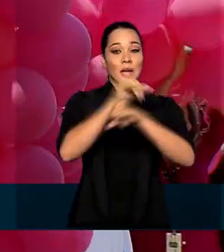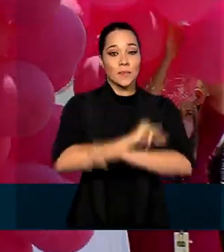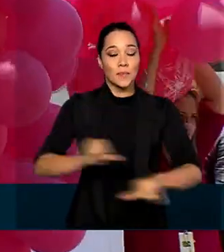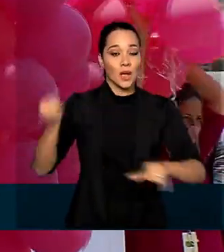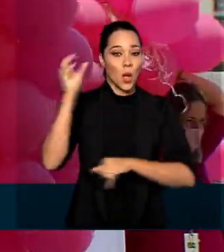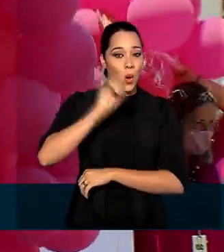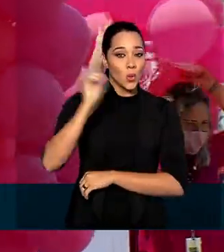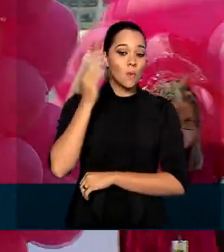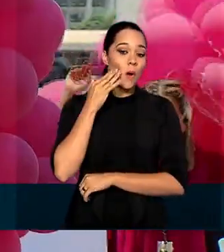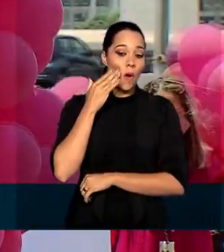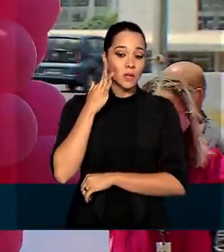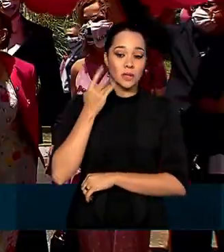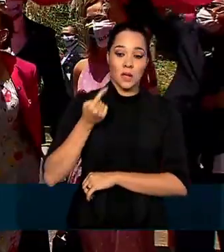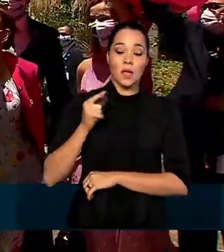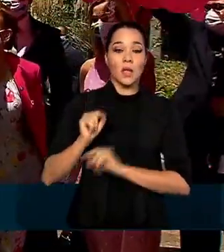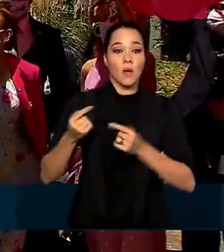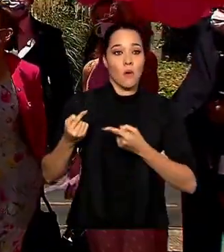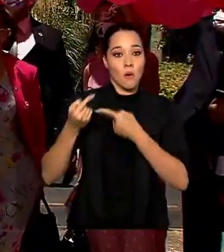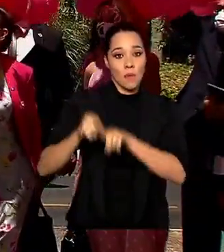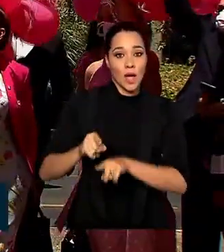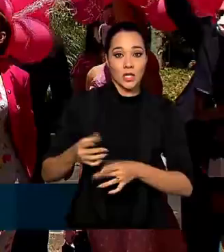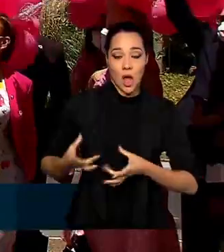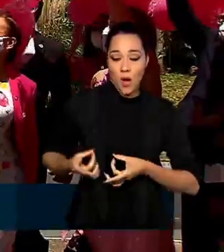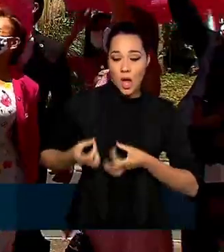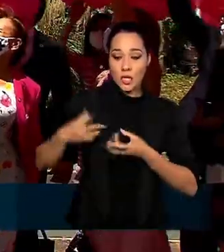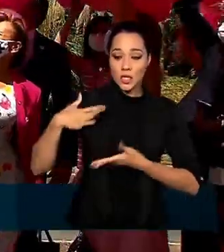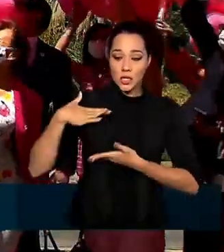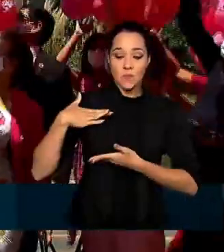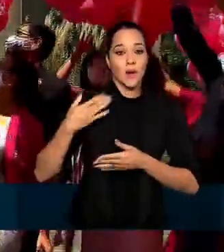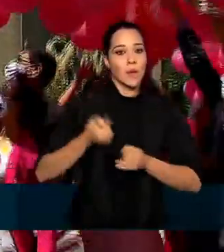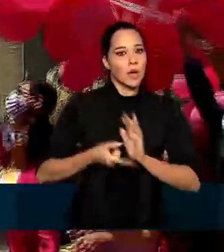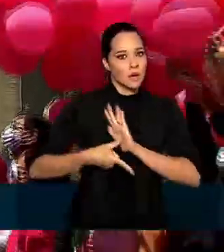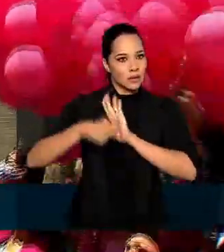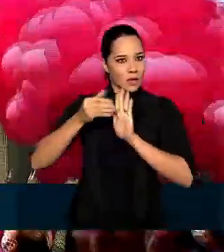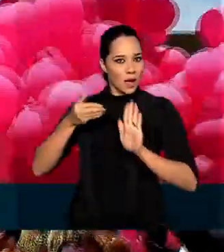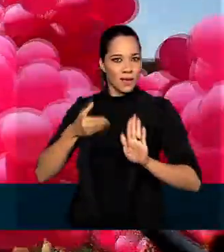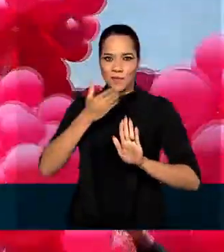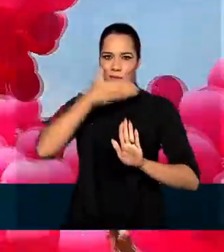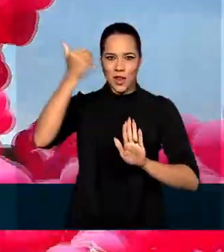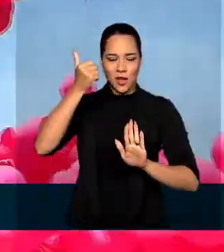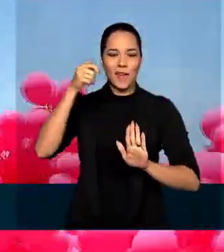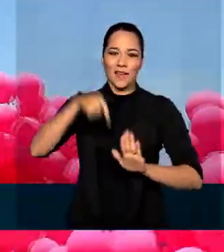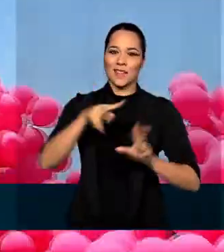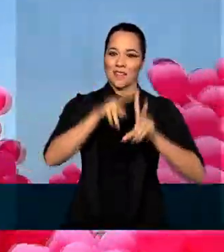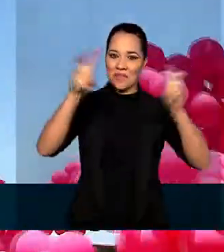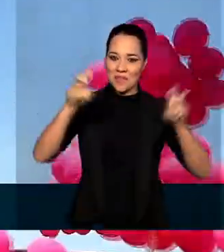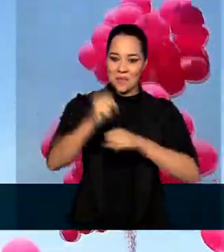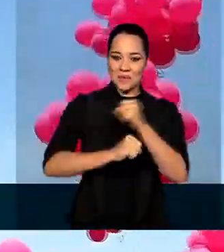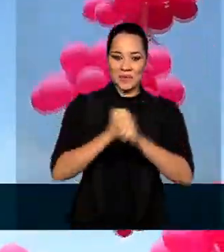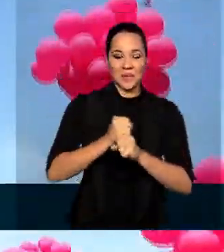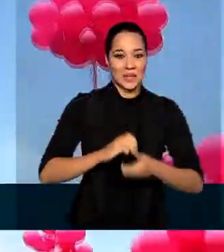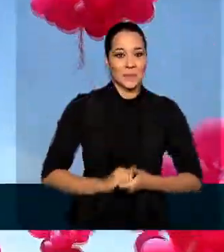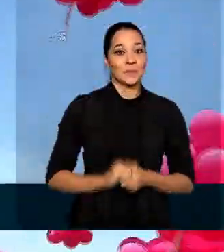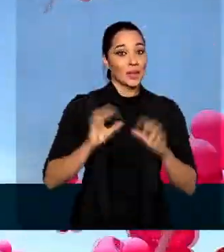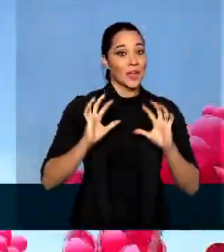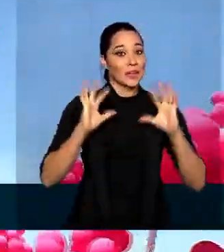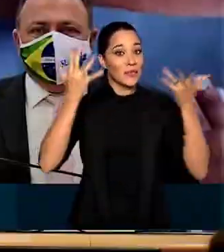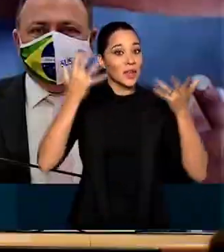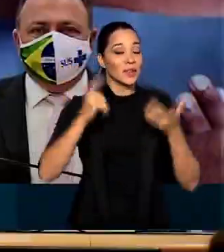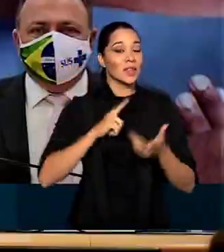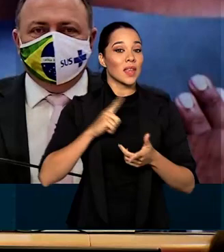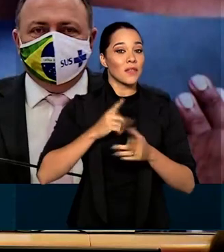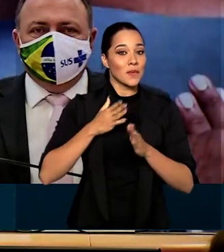combate ao câncer de mama. Quanto antes, melhor. Esse é o tema deste ano. O evento teve a